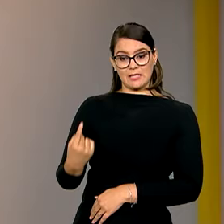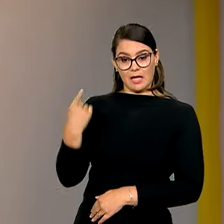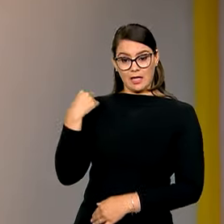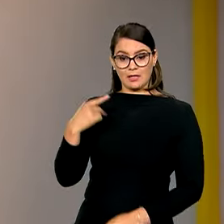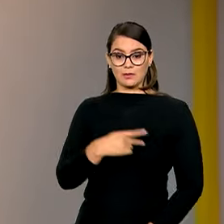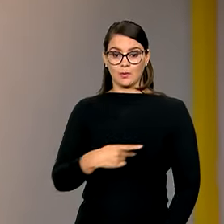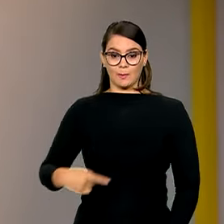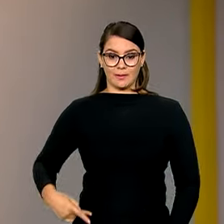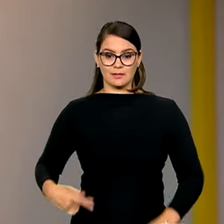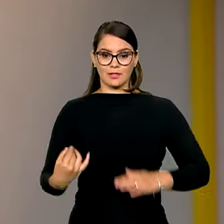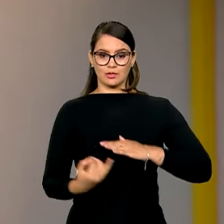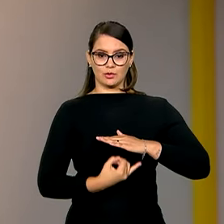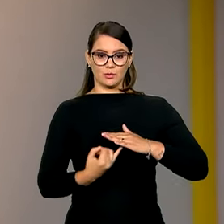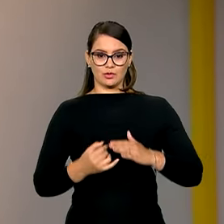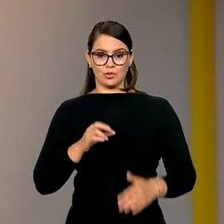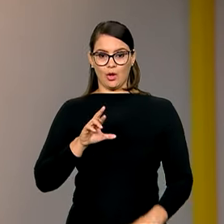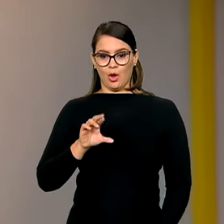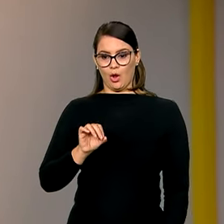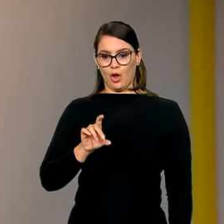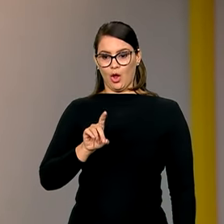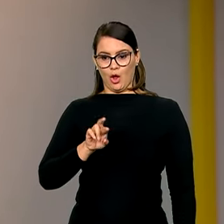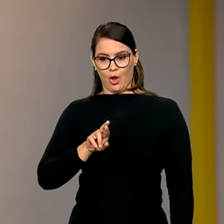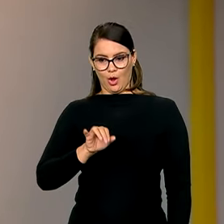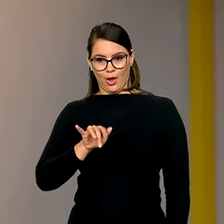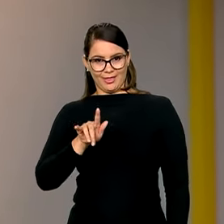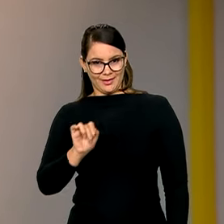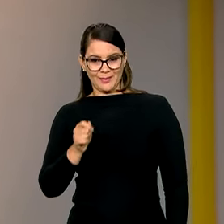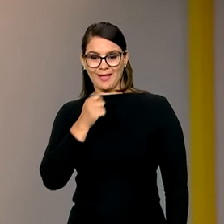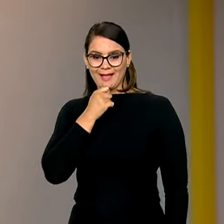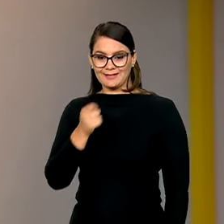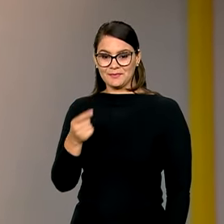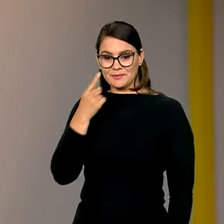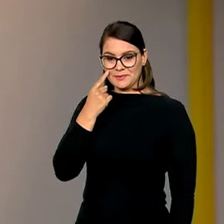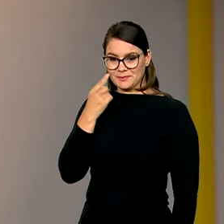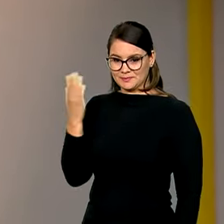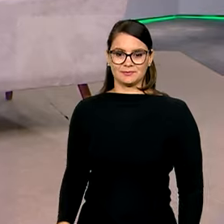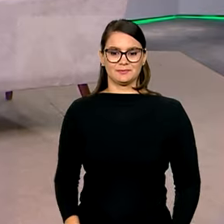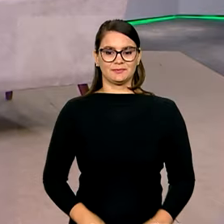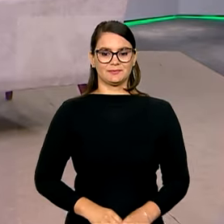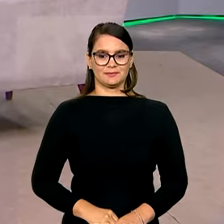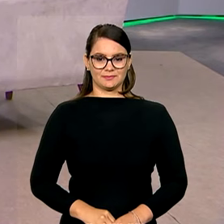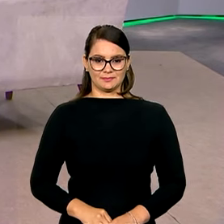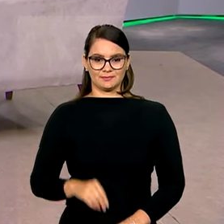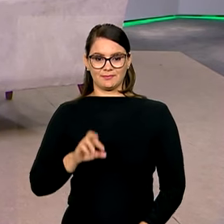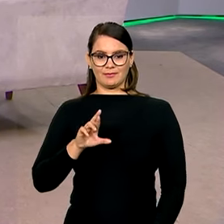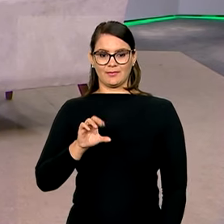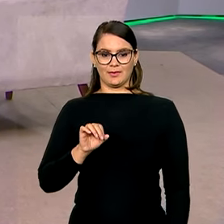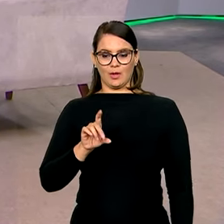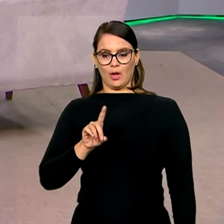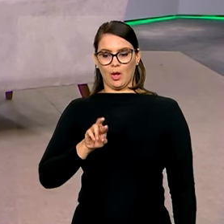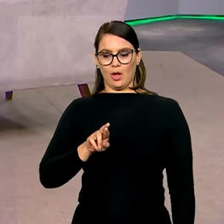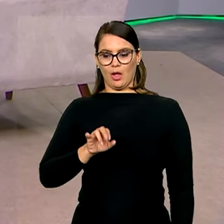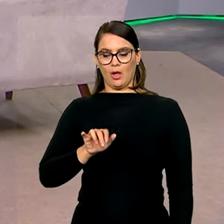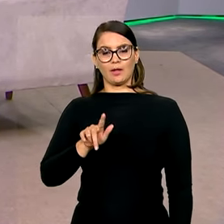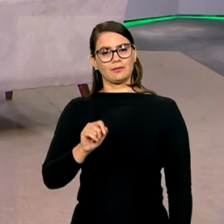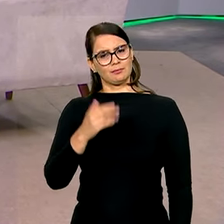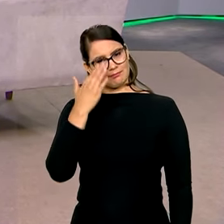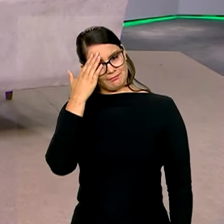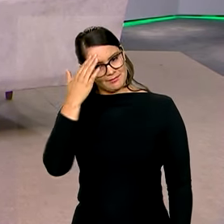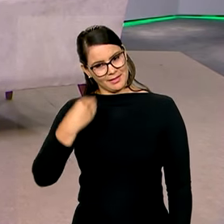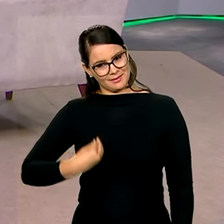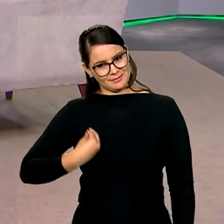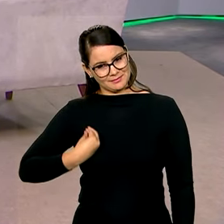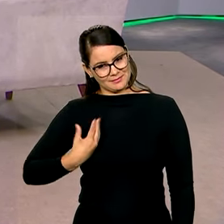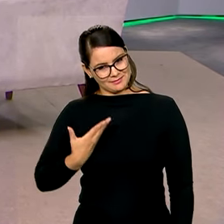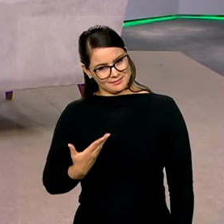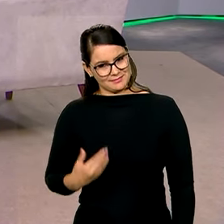presidente do Instituto, Rodrigo Agostinho. A entrevista você acompanha agora. Rodrigo Agostinho, muito obrigado pela sua presença aqui no Brasil